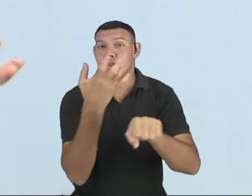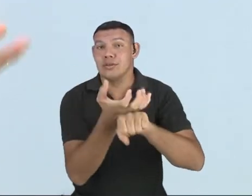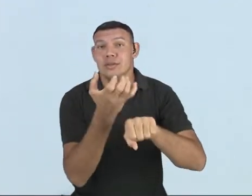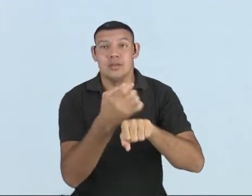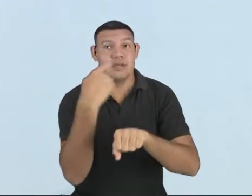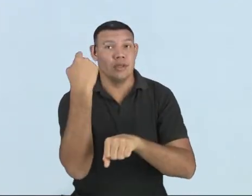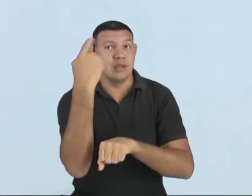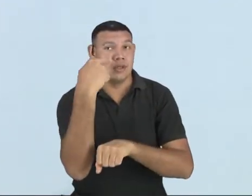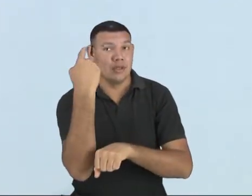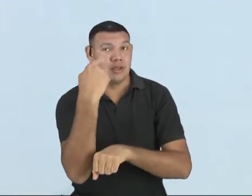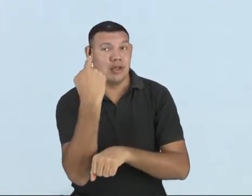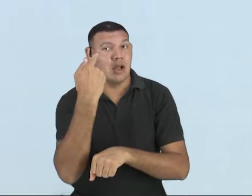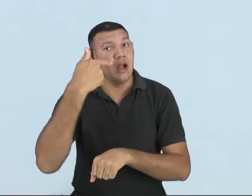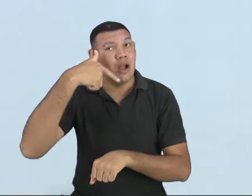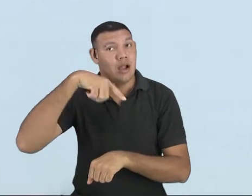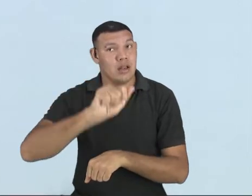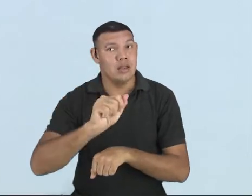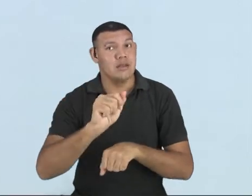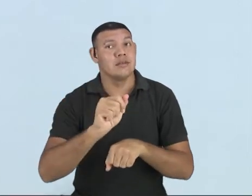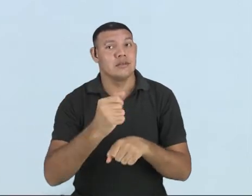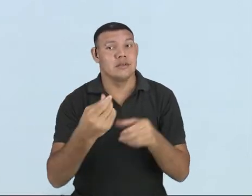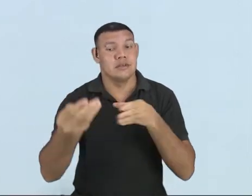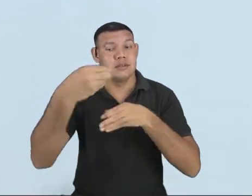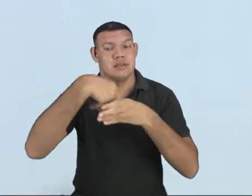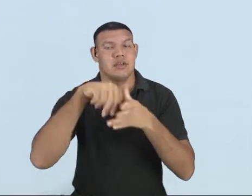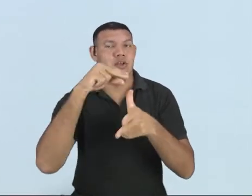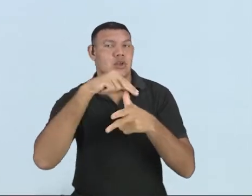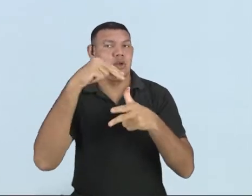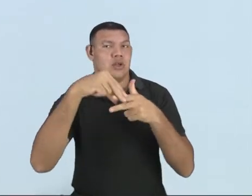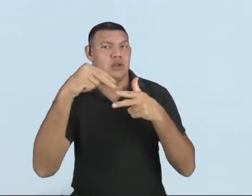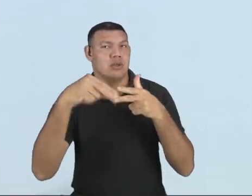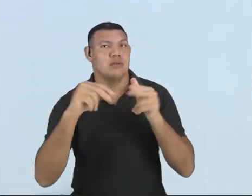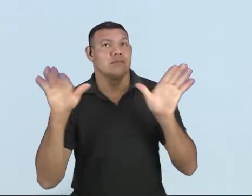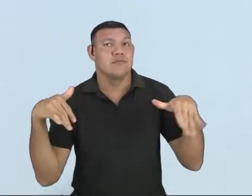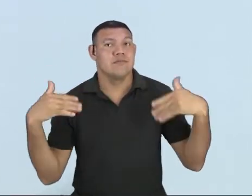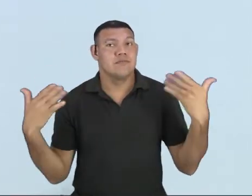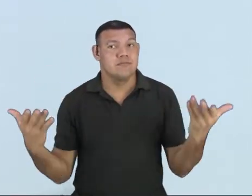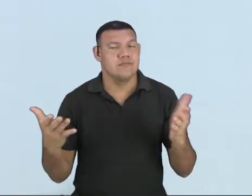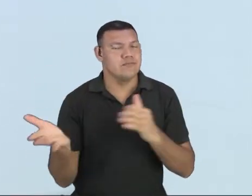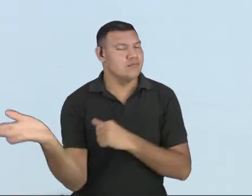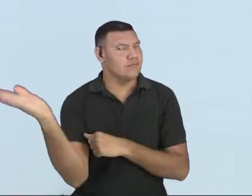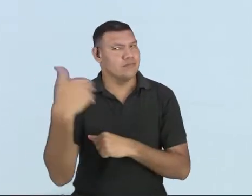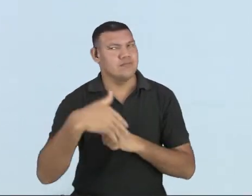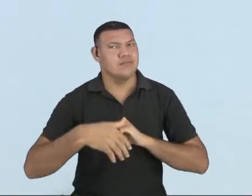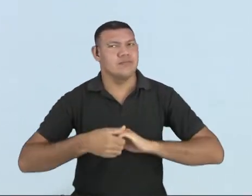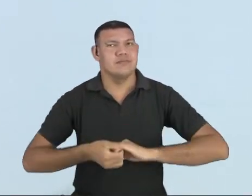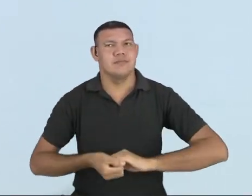de língua espanhola, na prova do Enem. Então, vamos lá.